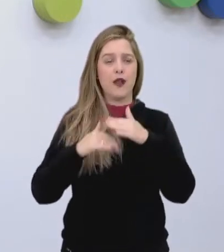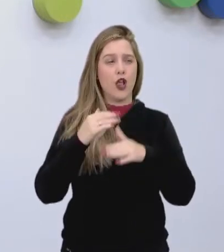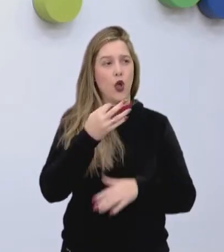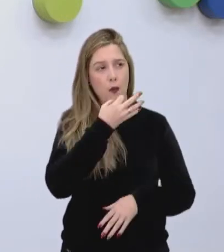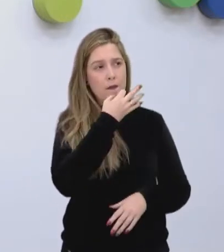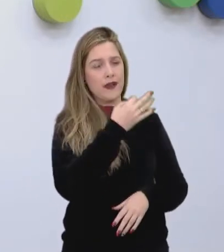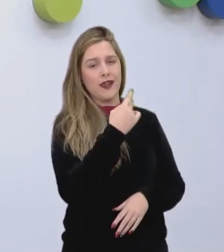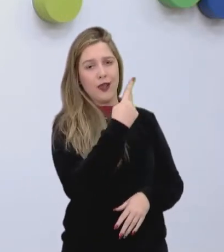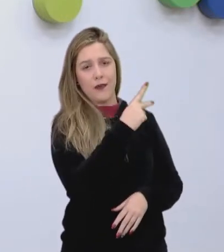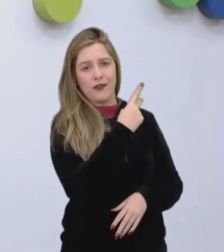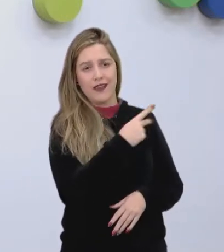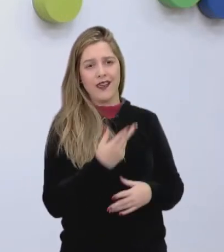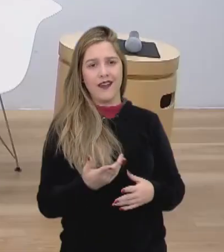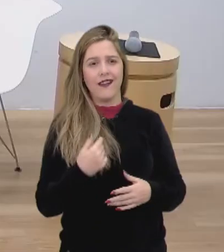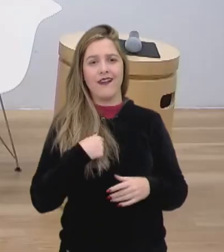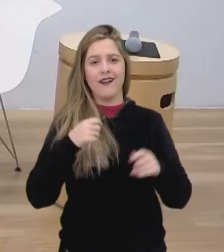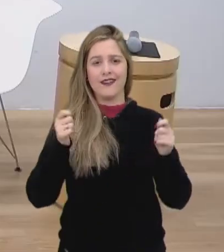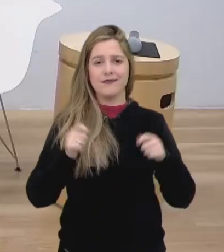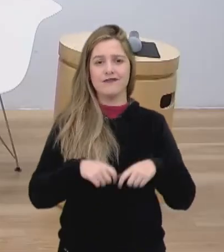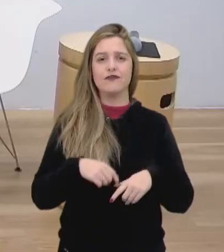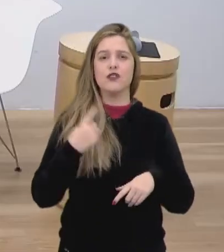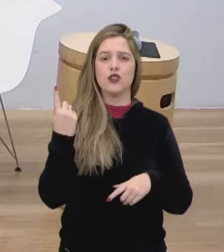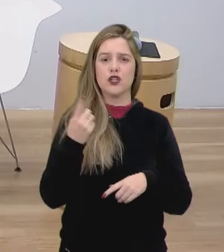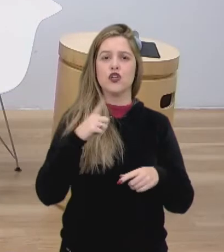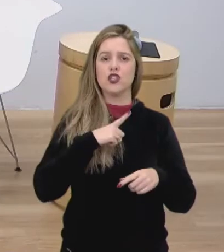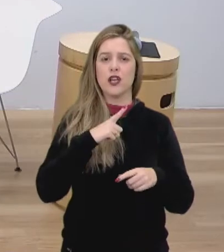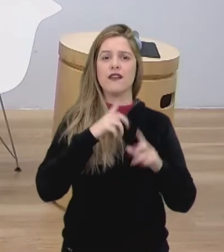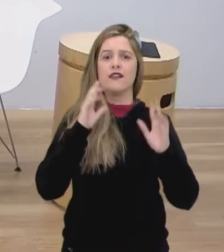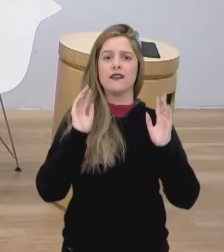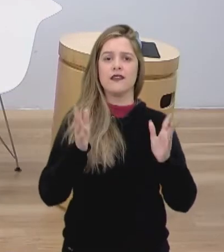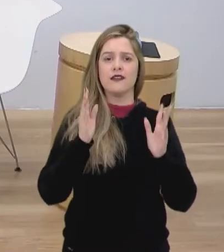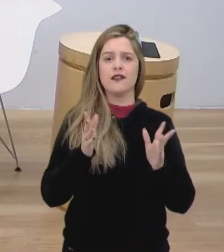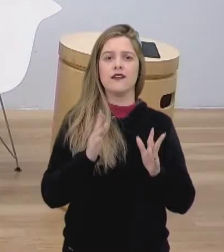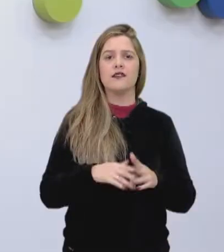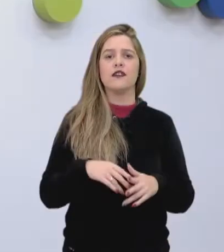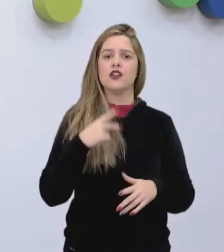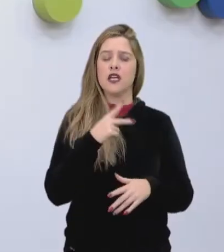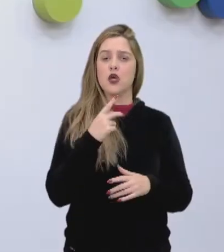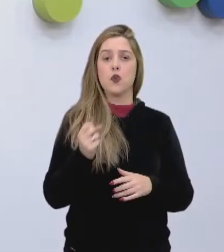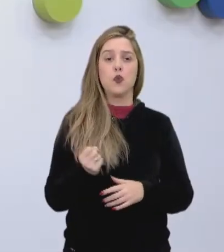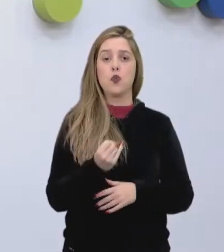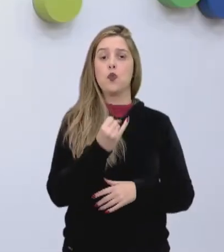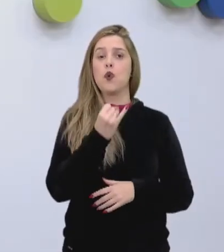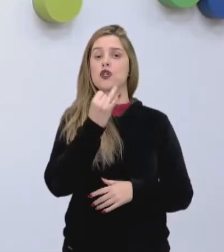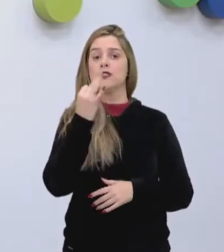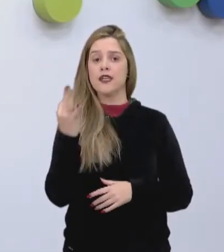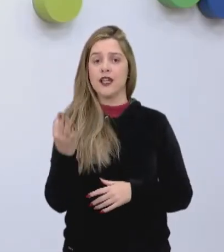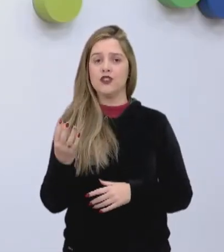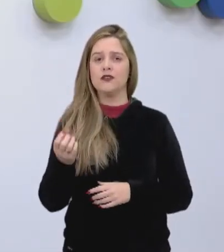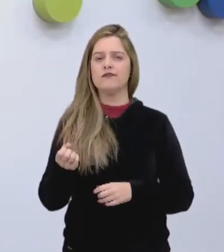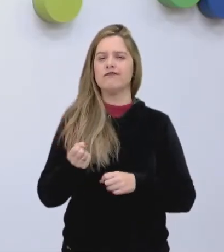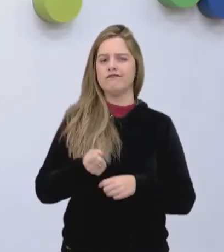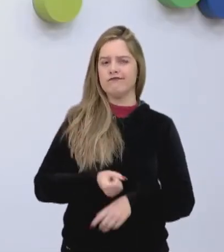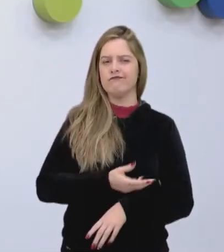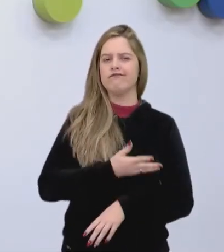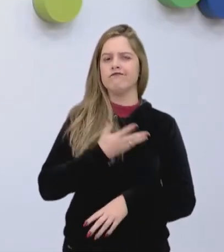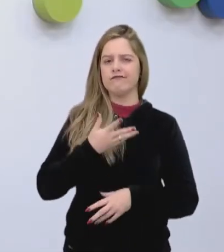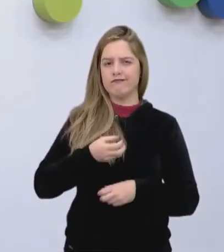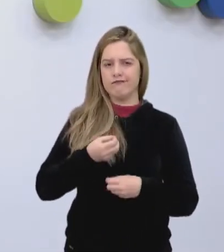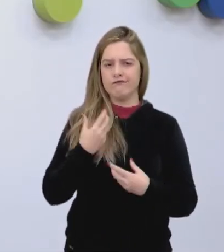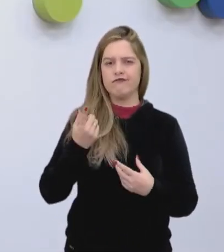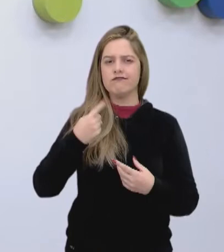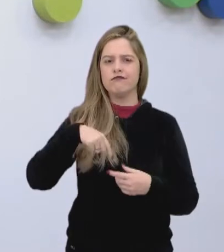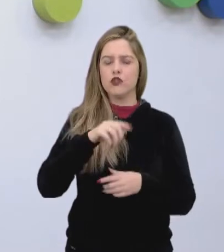dela, mas, infelizmente, nós já temos aí N, uma quantidade expressiva de exemplos. De robôs. De